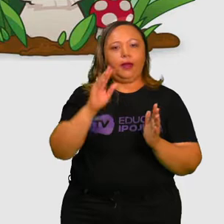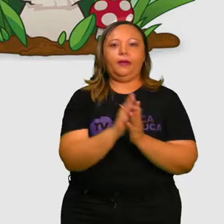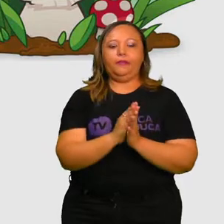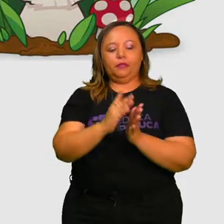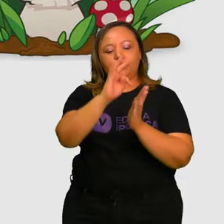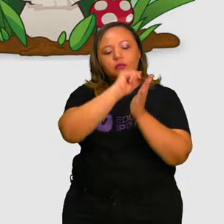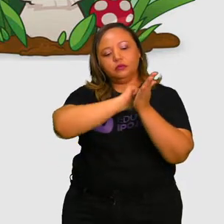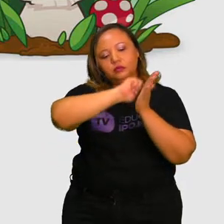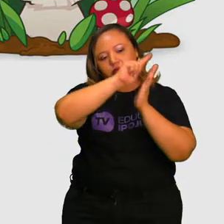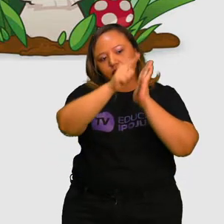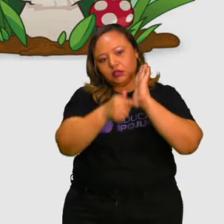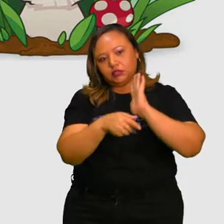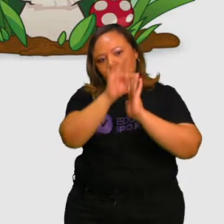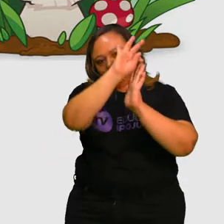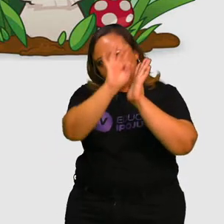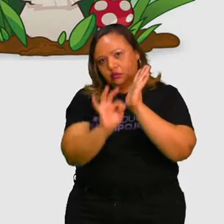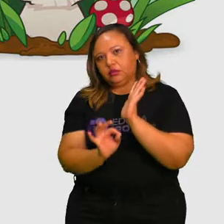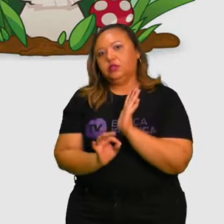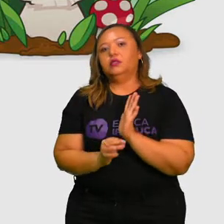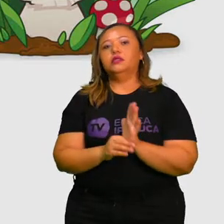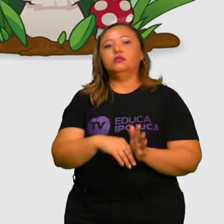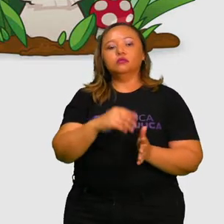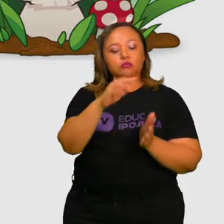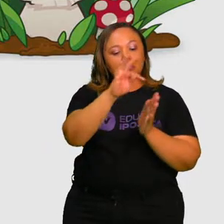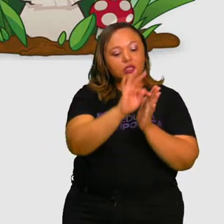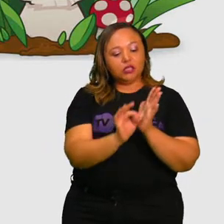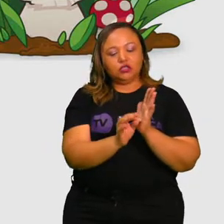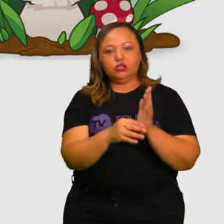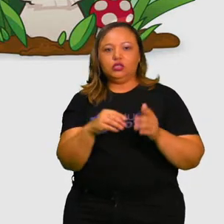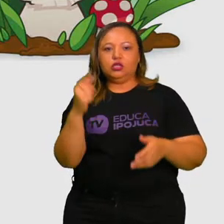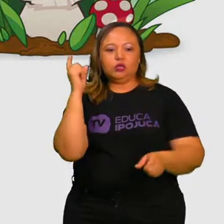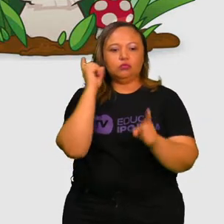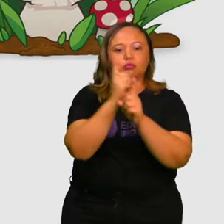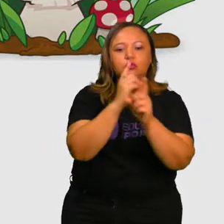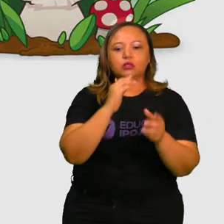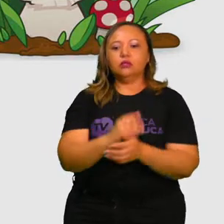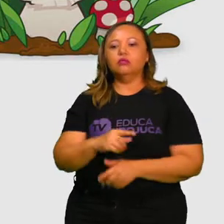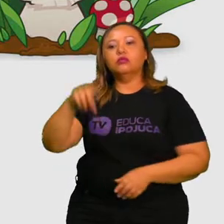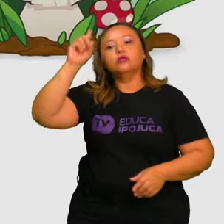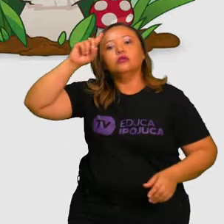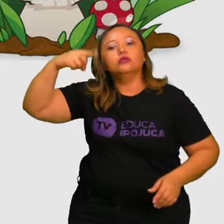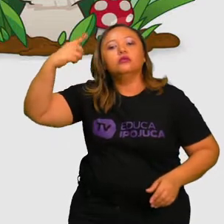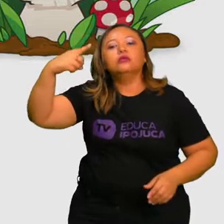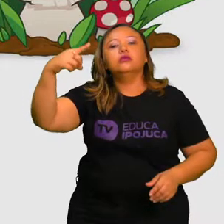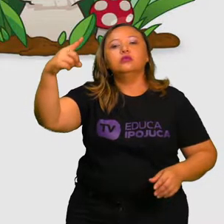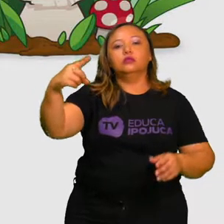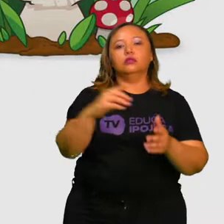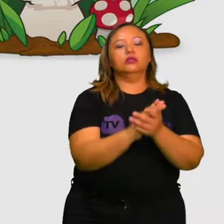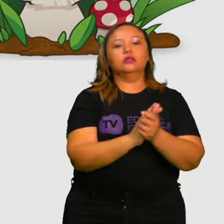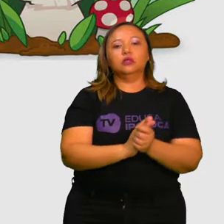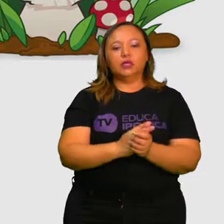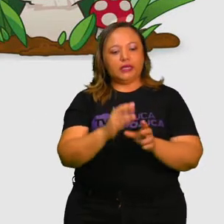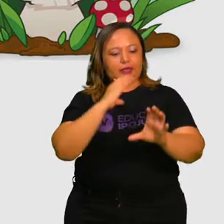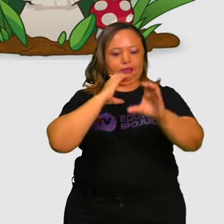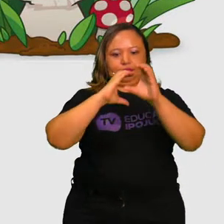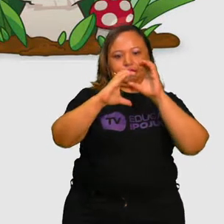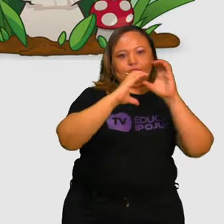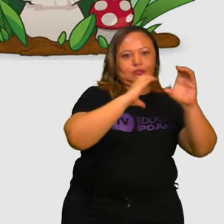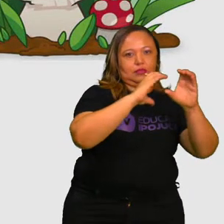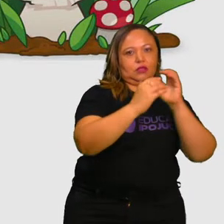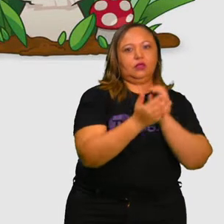são os textos que encontramos na nossa vida diária e que apresentam padrões sociocomunicativos,